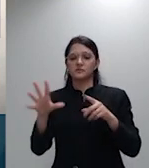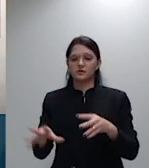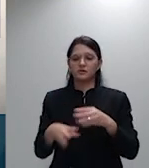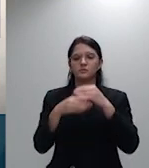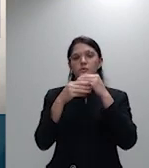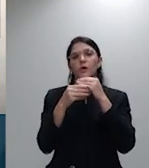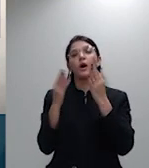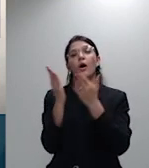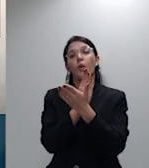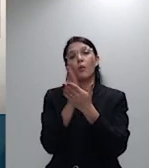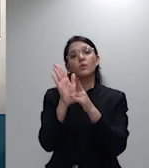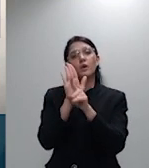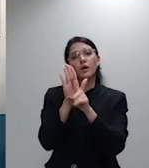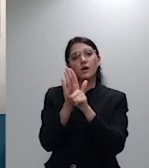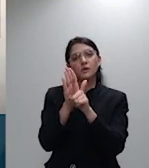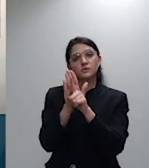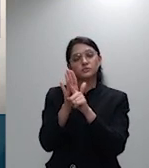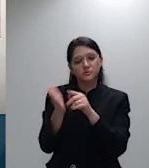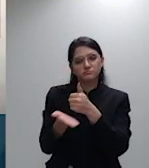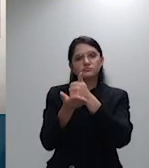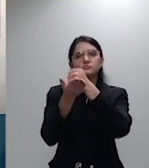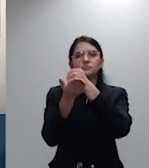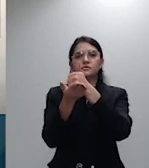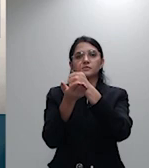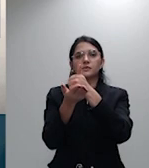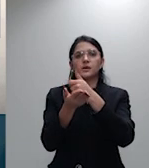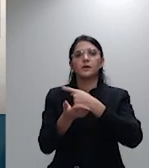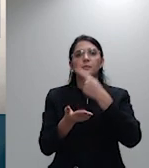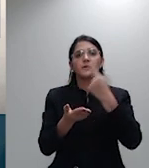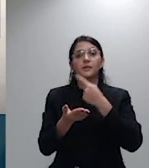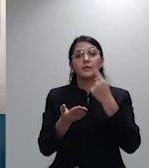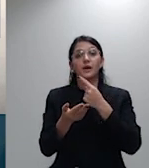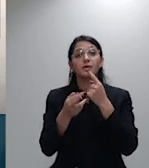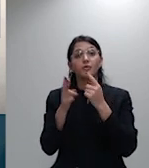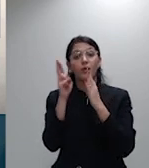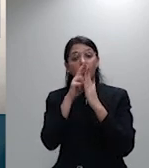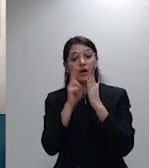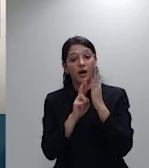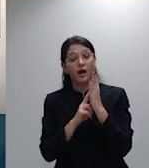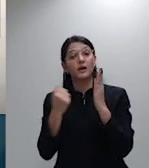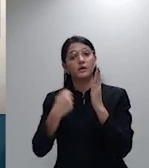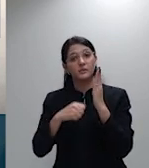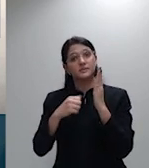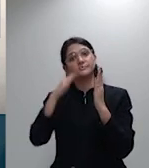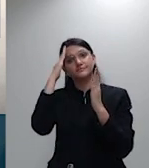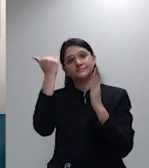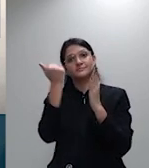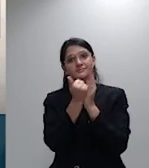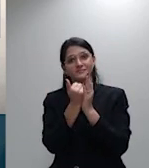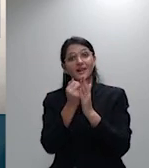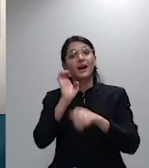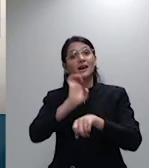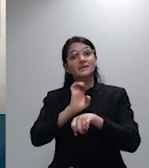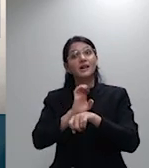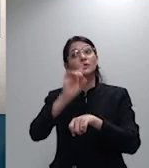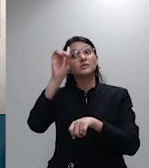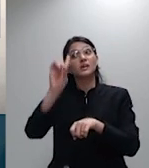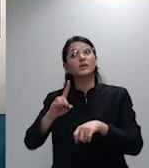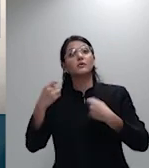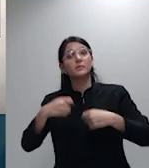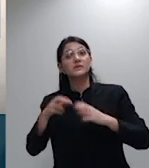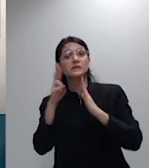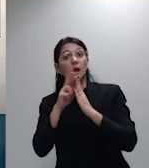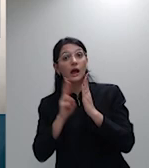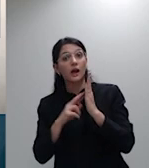os fundamentos normativos é preciso seguir as regras o estado de direito exige que as regras sejam seguidas e nós temos regras sobre o assunto